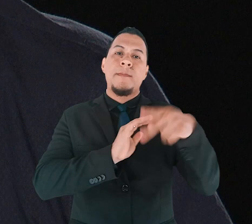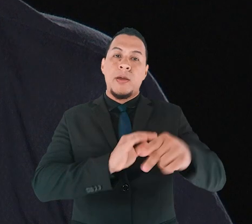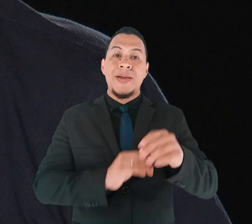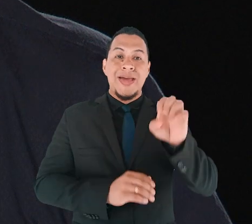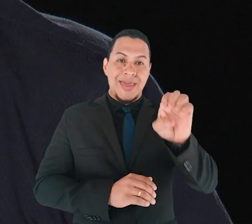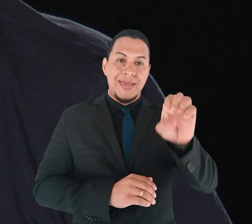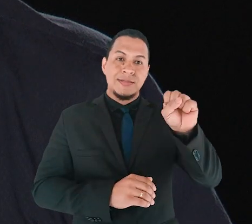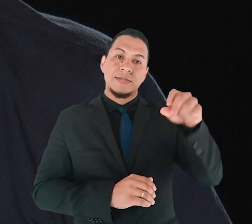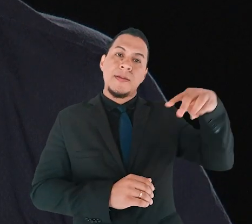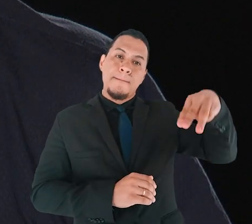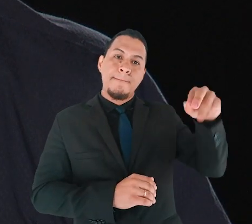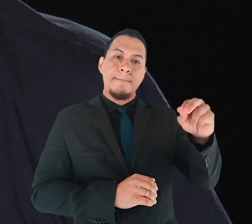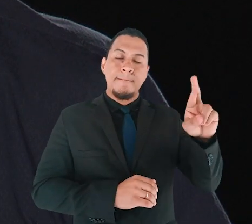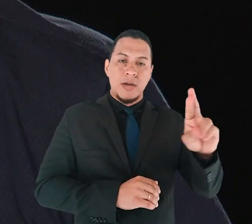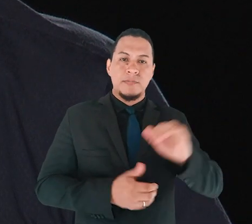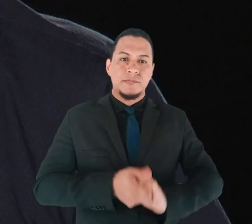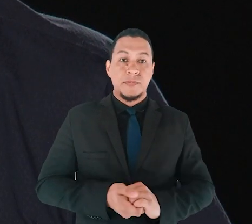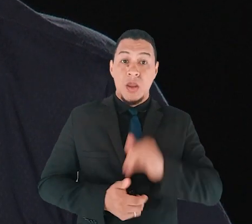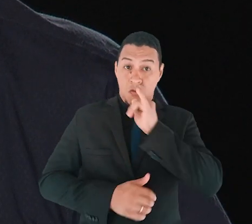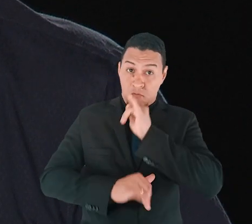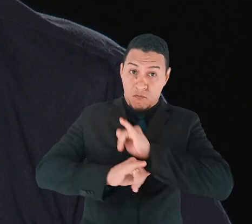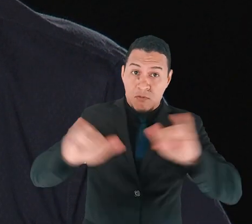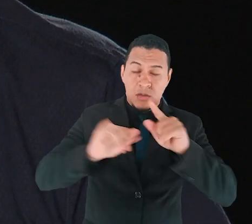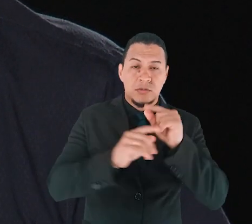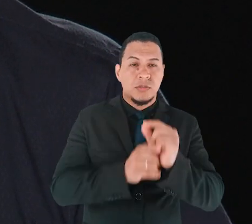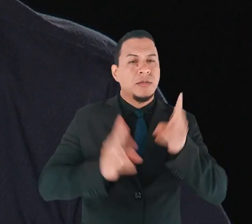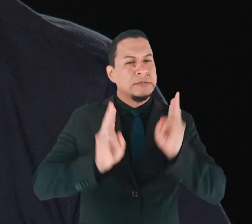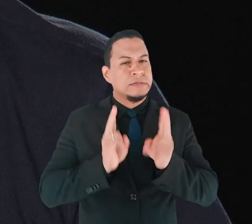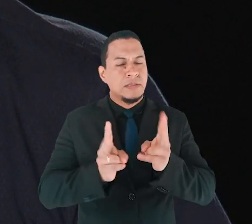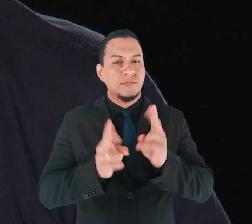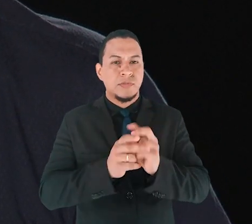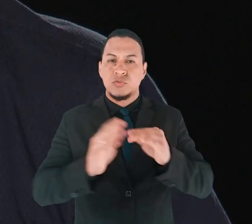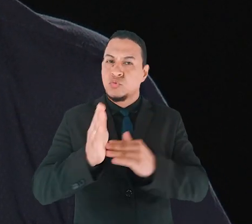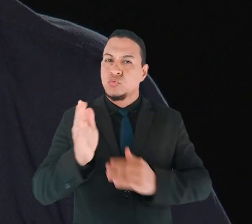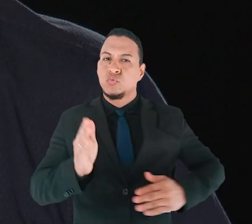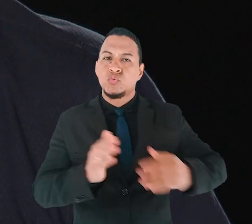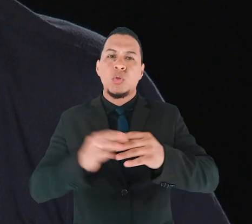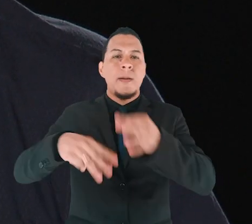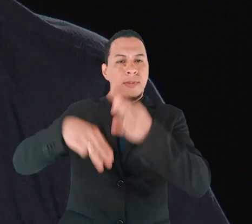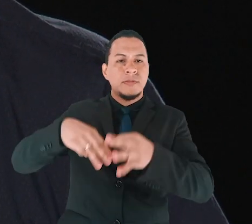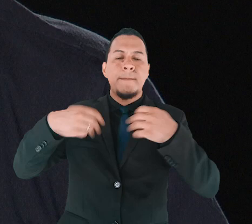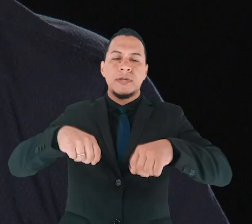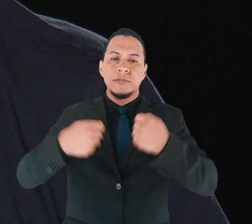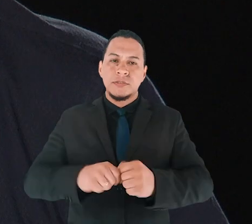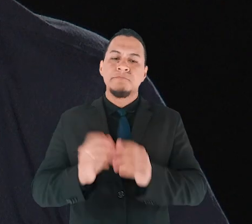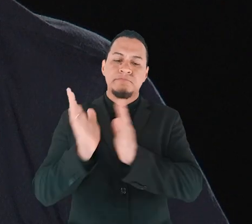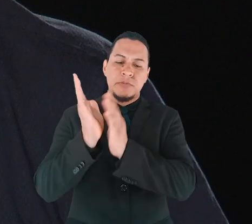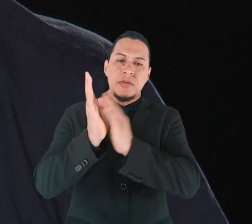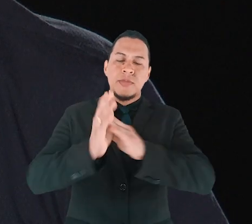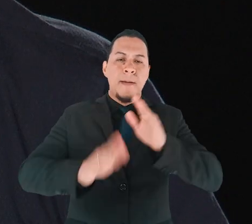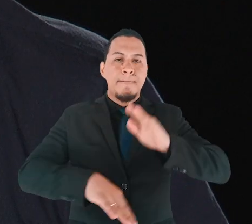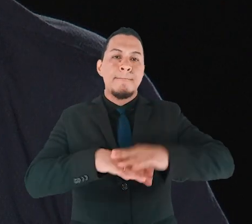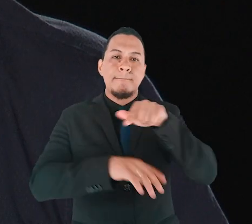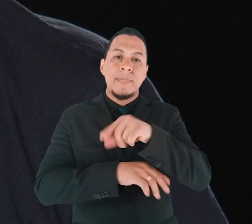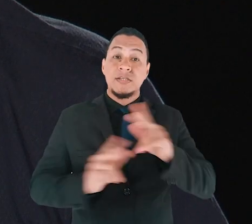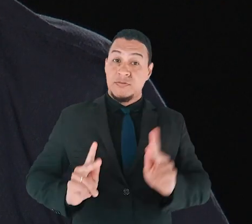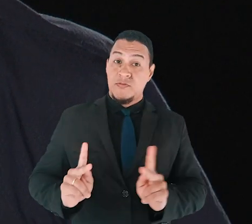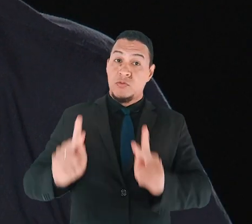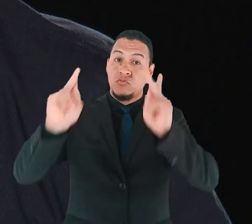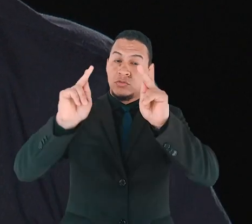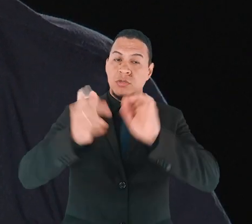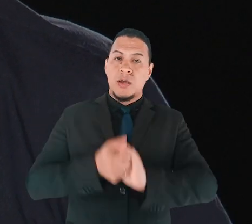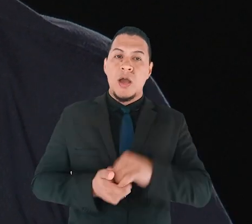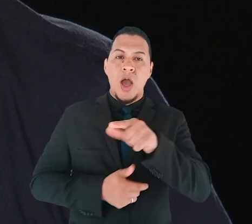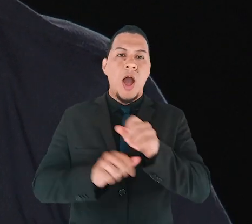E eu digo sempre que toda a administração do tribunal, dos tribunais brasileiros, devem sempre prestigiar cada vez mais e valorizar